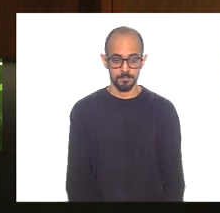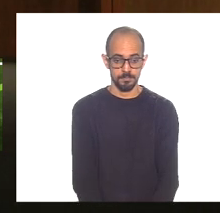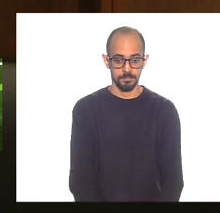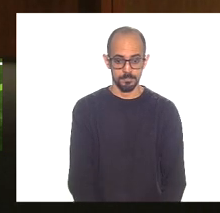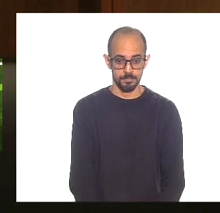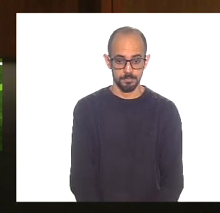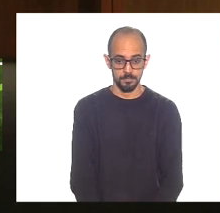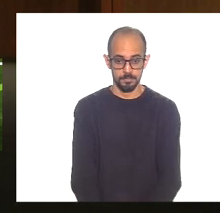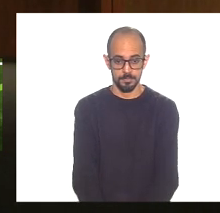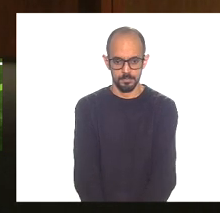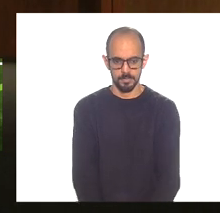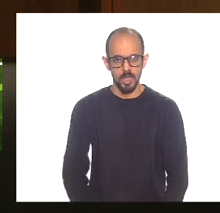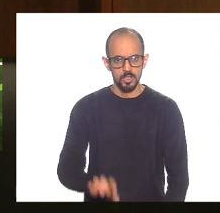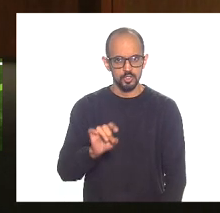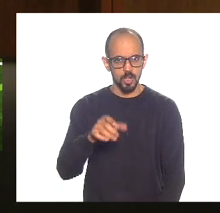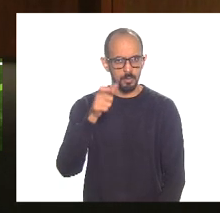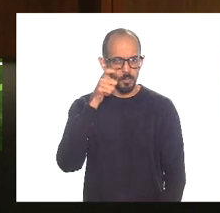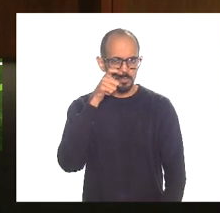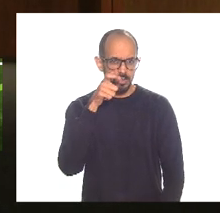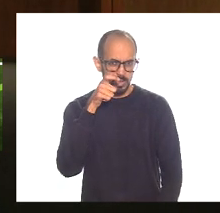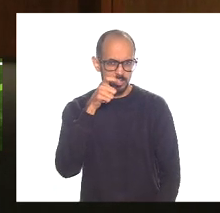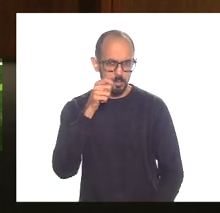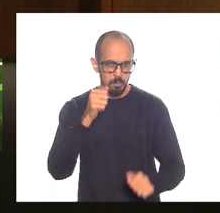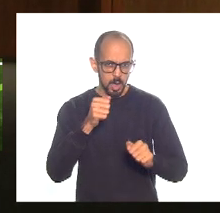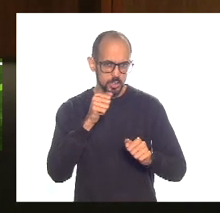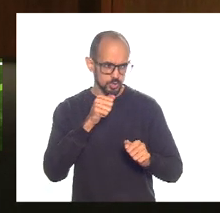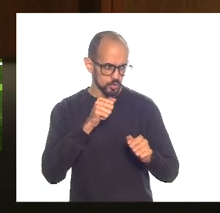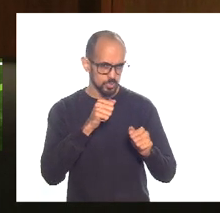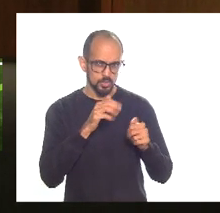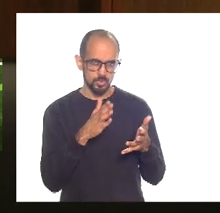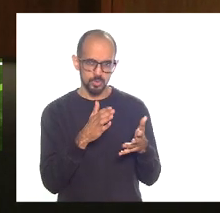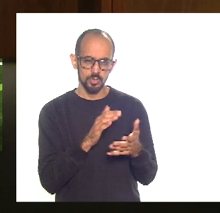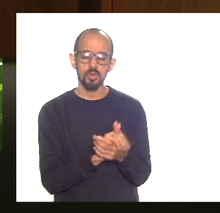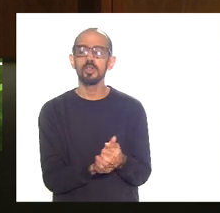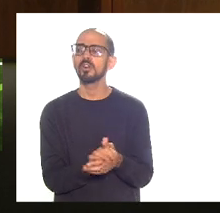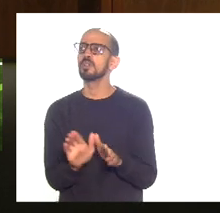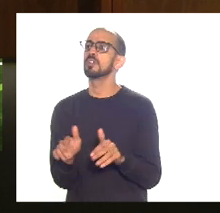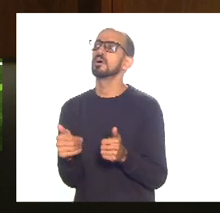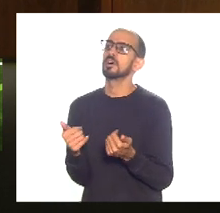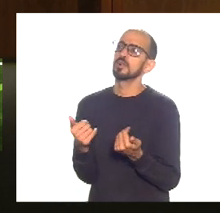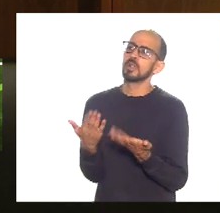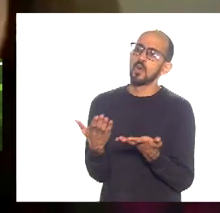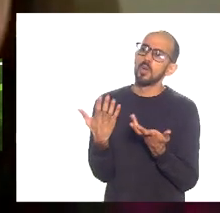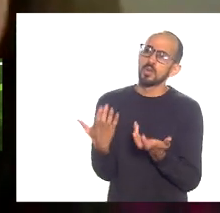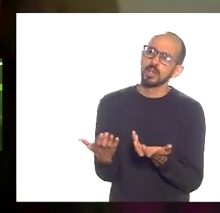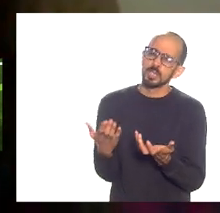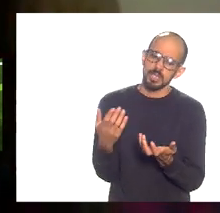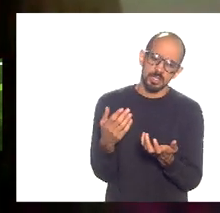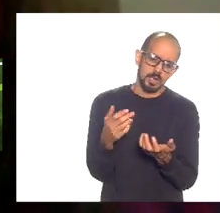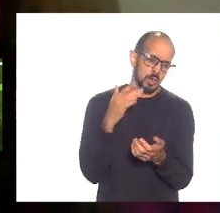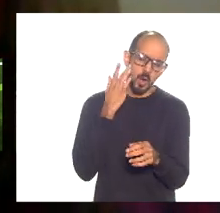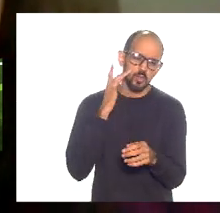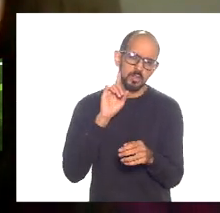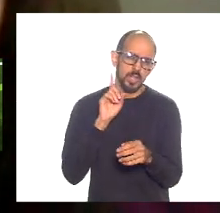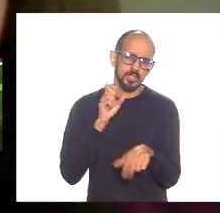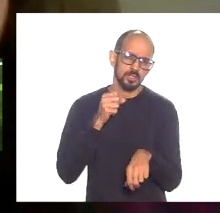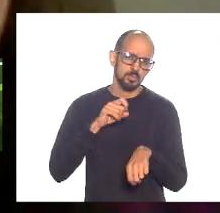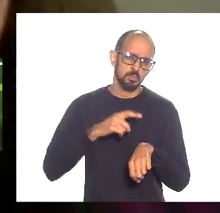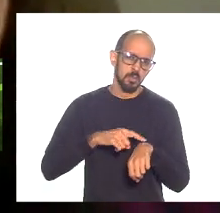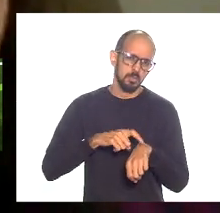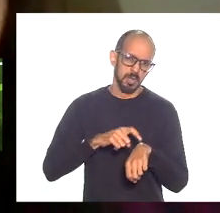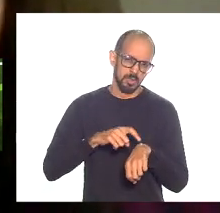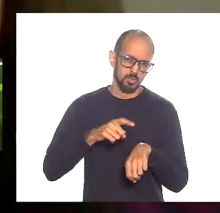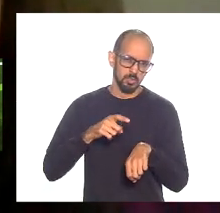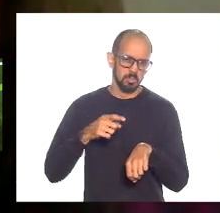só uma observação, se me permite? Sim. Eu queria, não sei se o momento é agora, mas se fosse